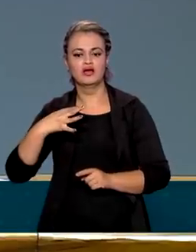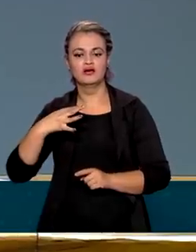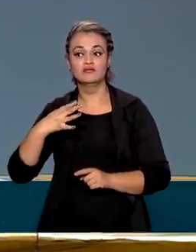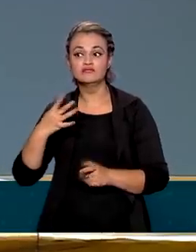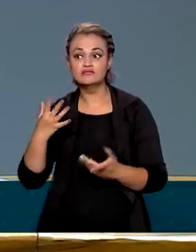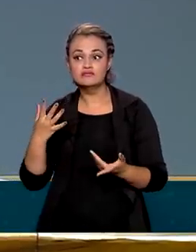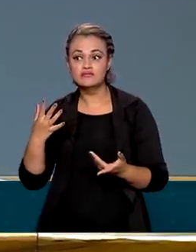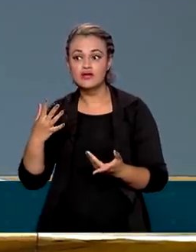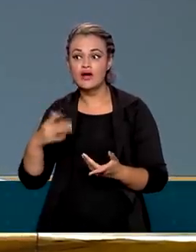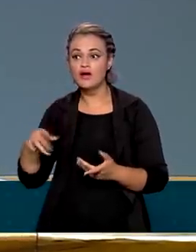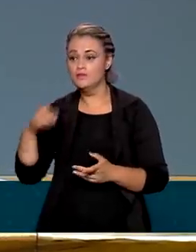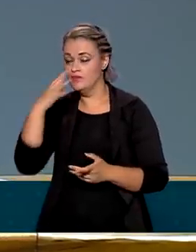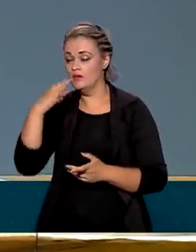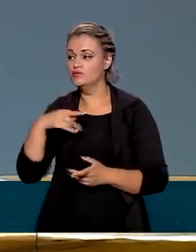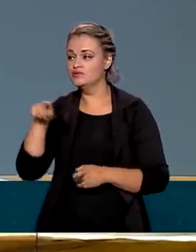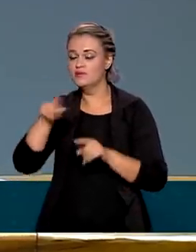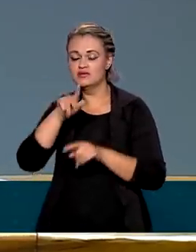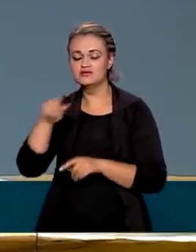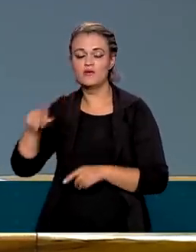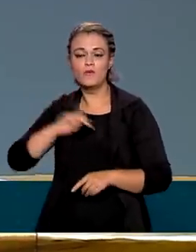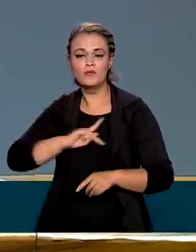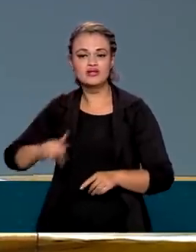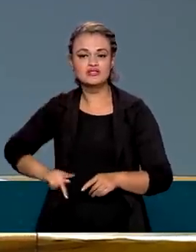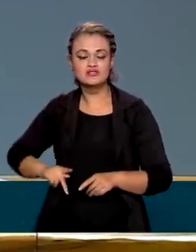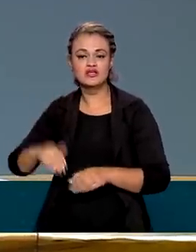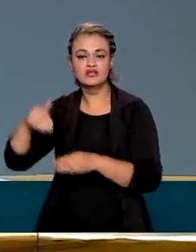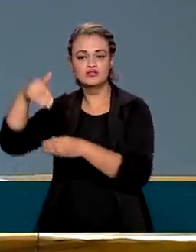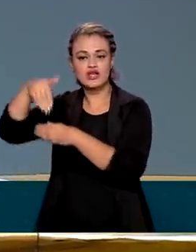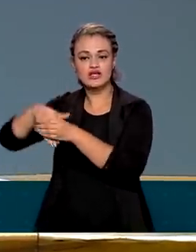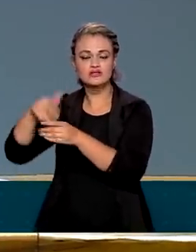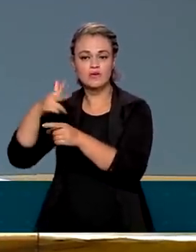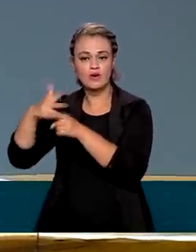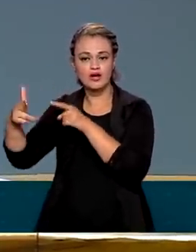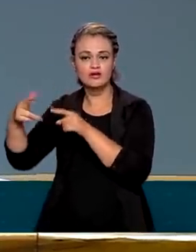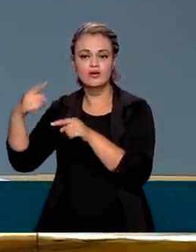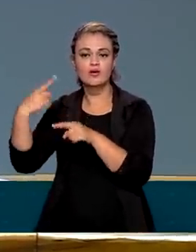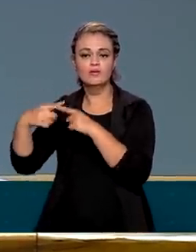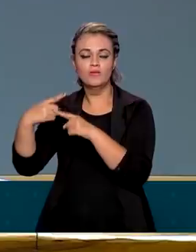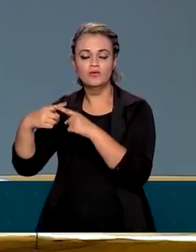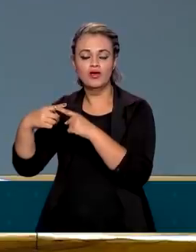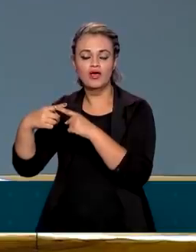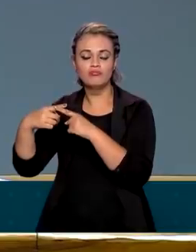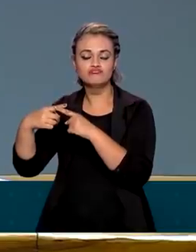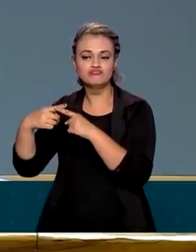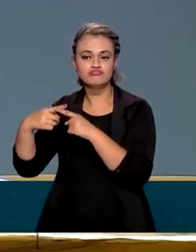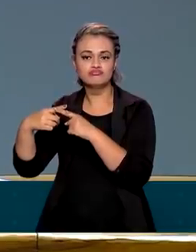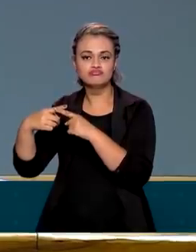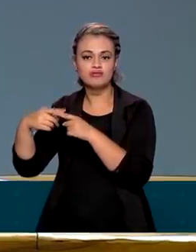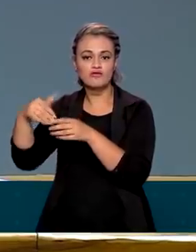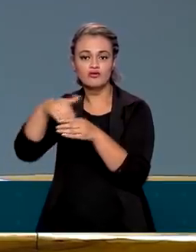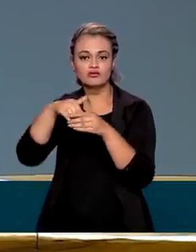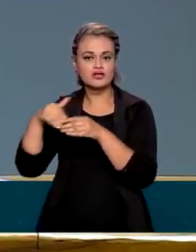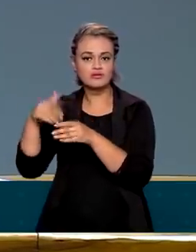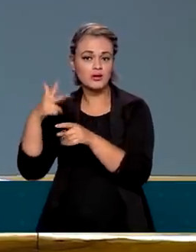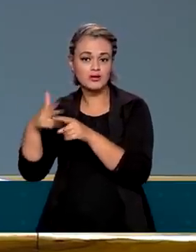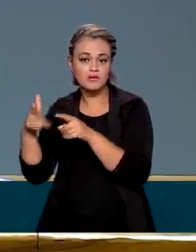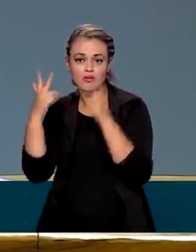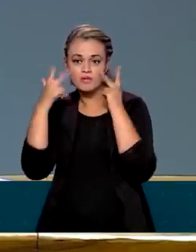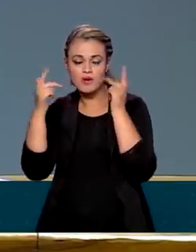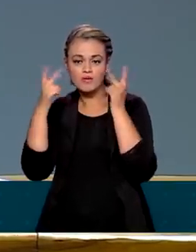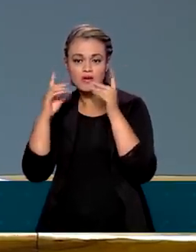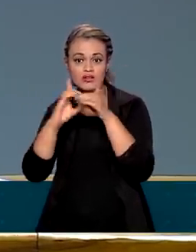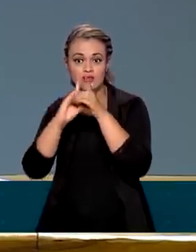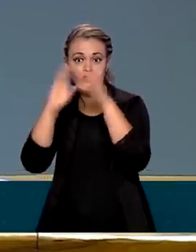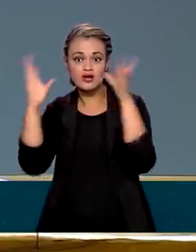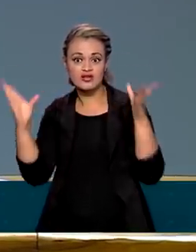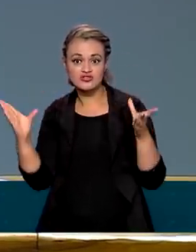democraticamente eleito. está servindo, virou bolsonarista, raiz, está servindo um... Eu estou trabalhando com